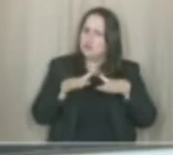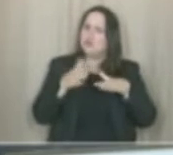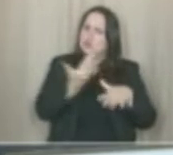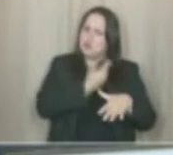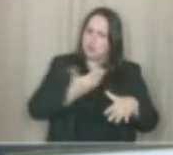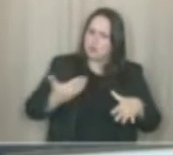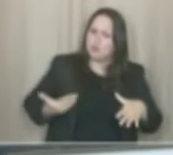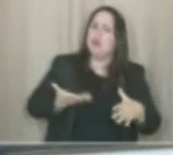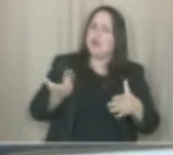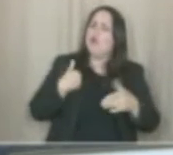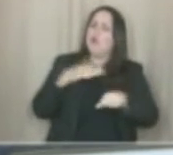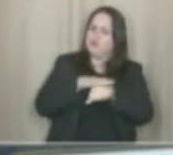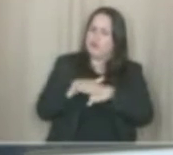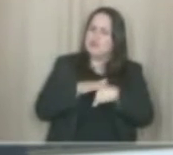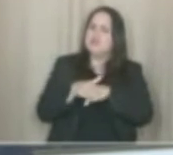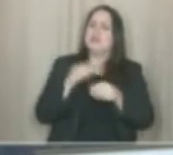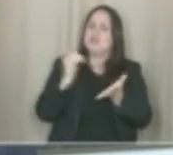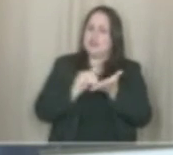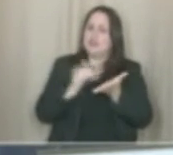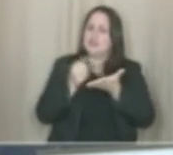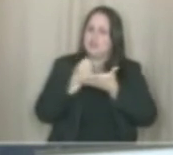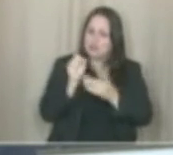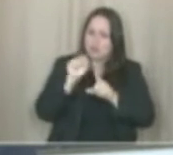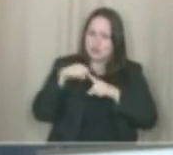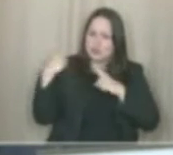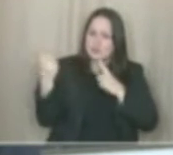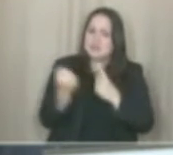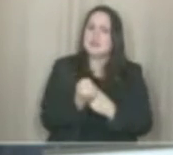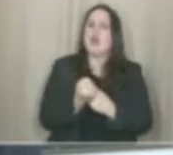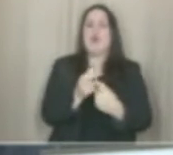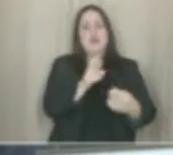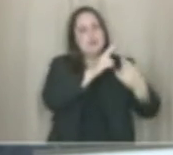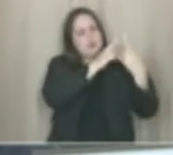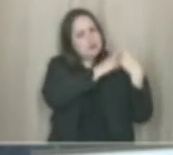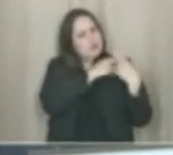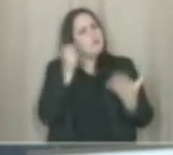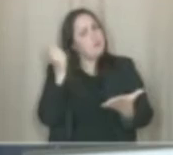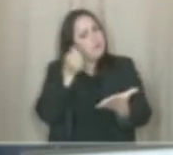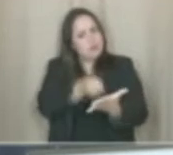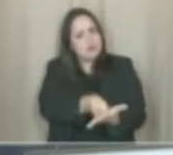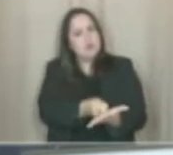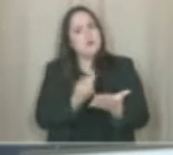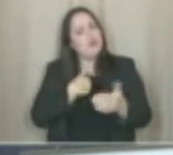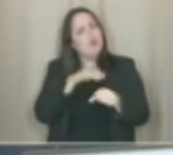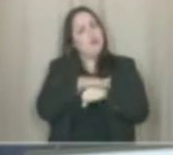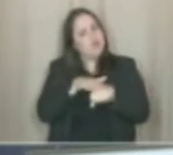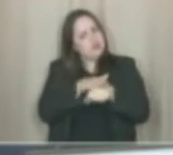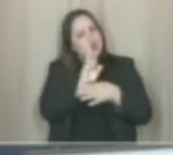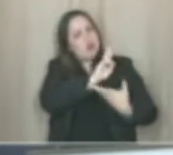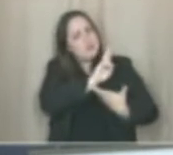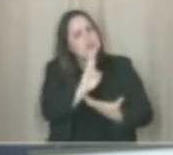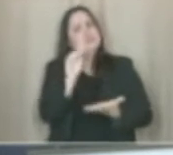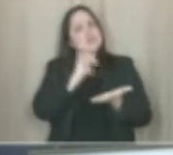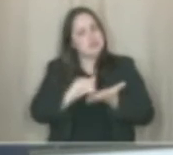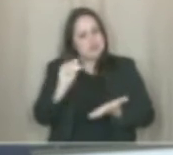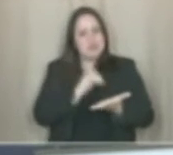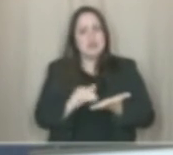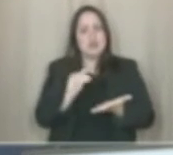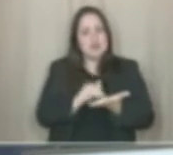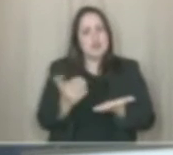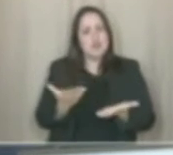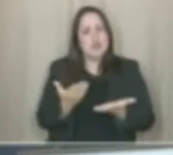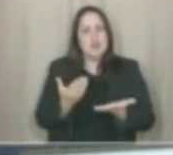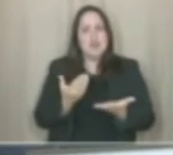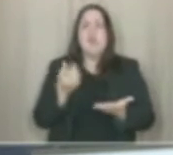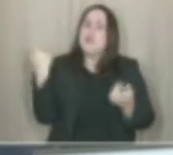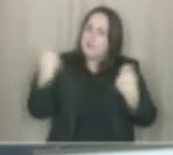conversei com a secretaria da assistência social responsável por esse pagamento e falei com a representante da secretaria que